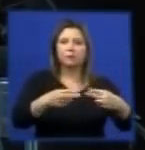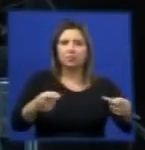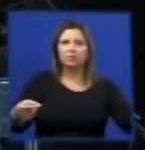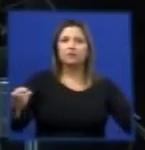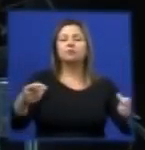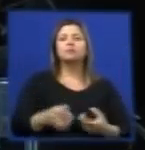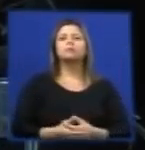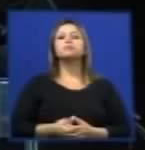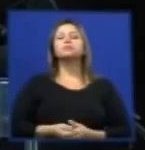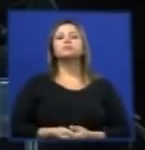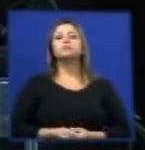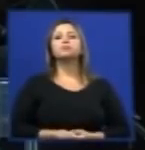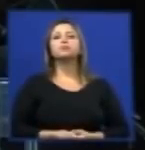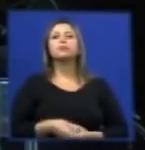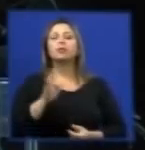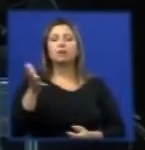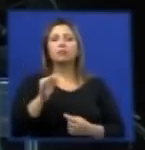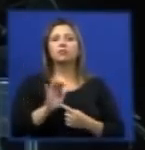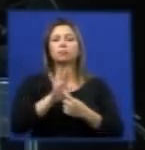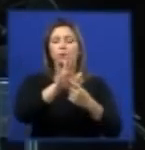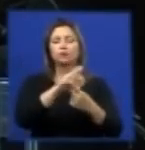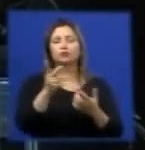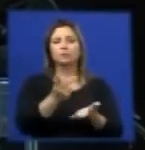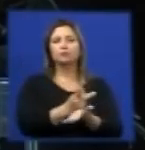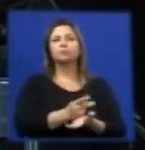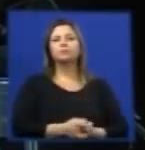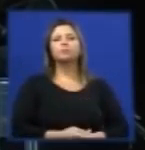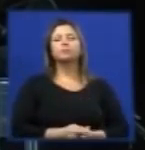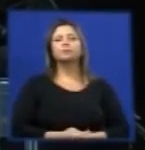que nós vamos verificar na sequência.